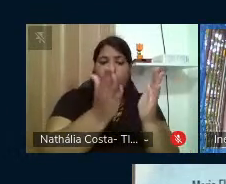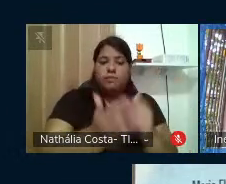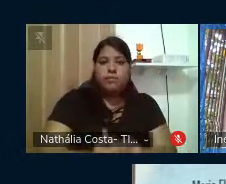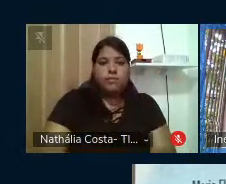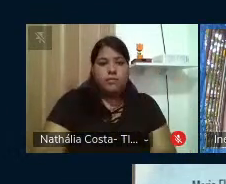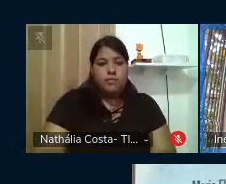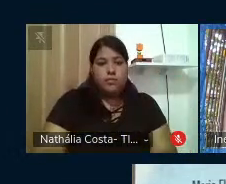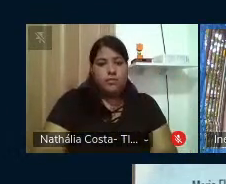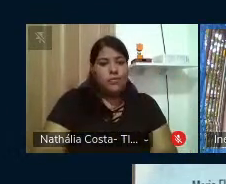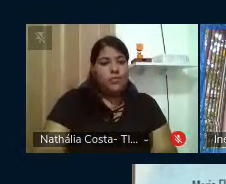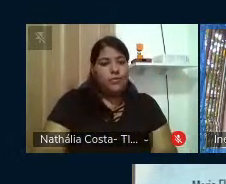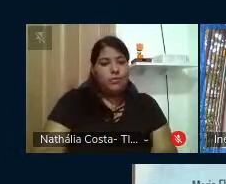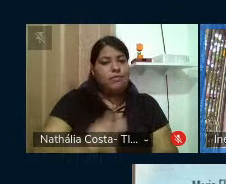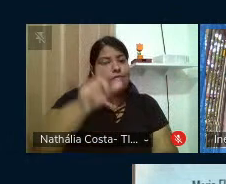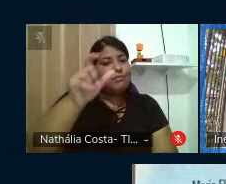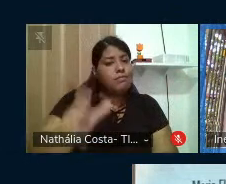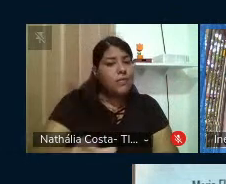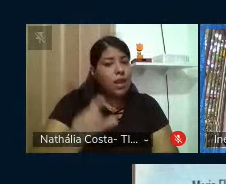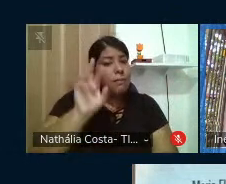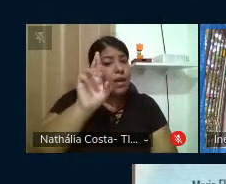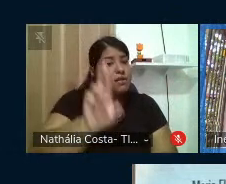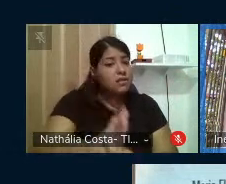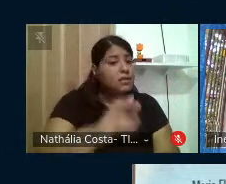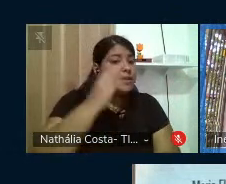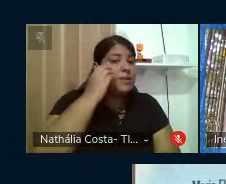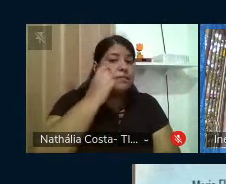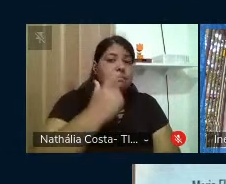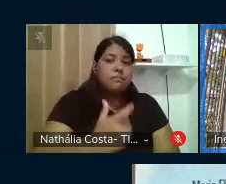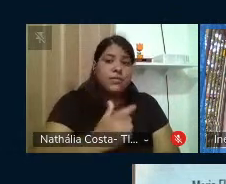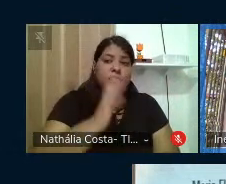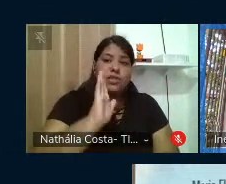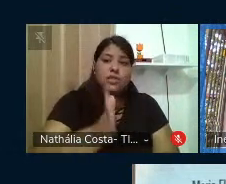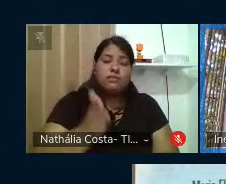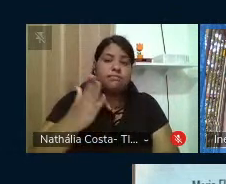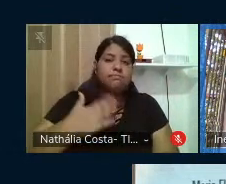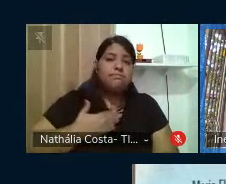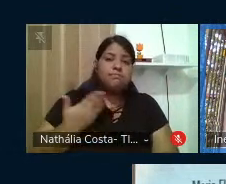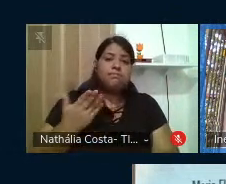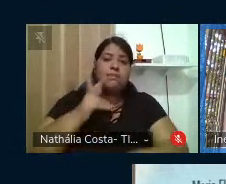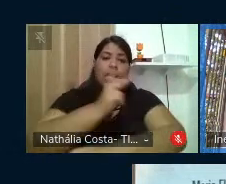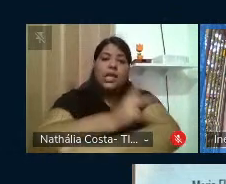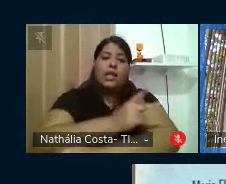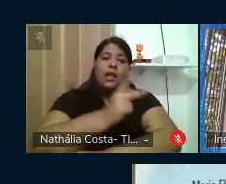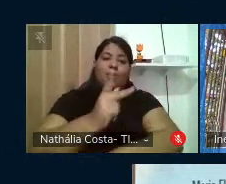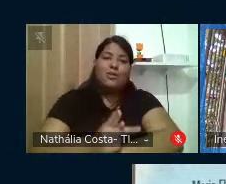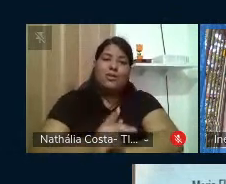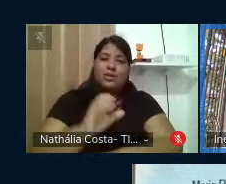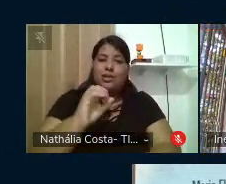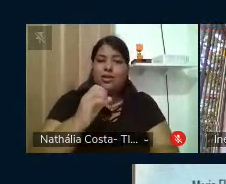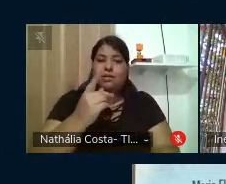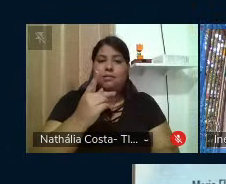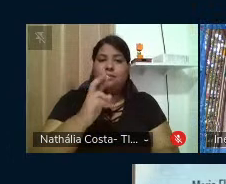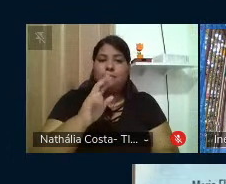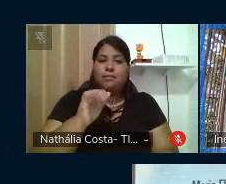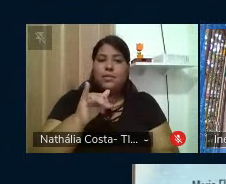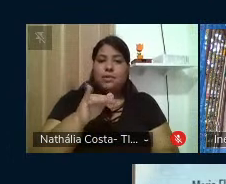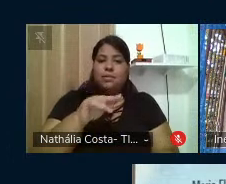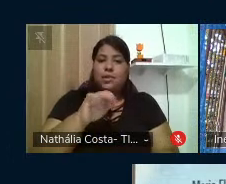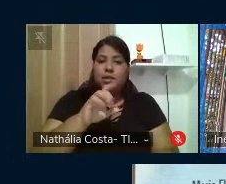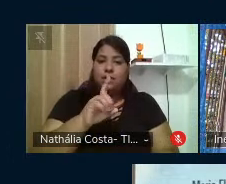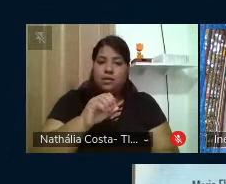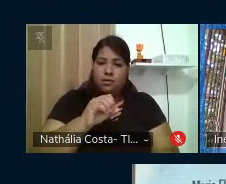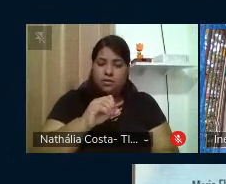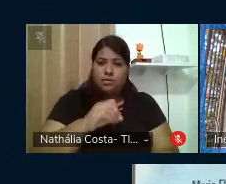iniciando por Paulo Freire, que nos surpreende já na epígrafe da pedagogia do oprimido, aos